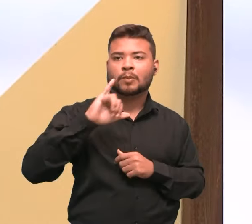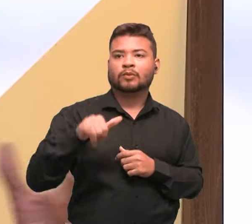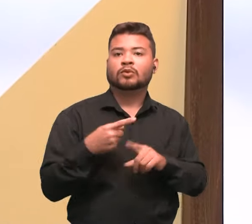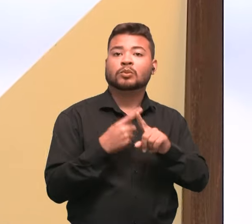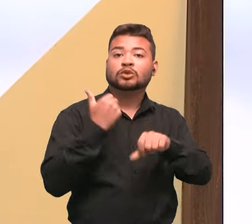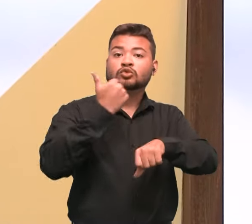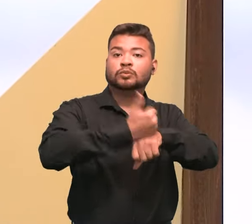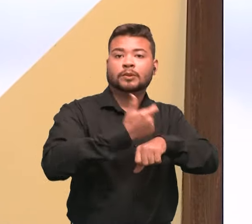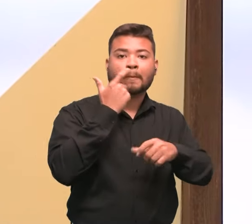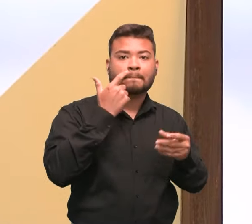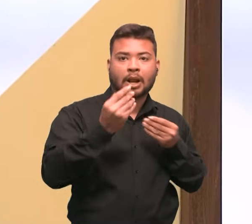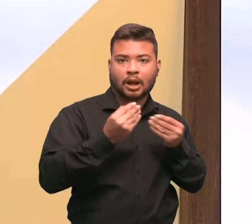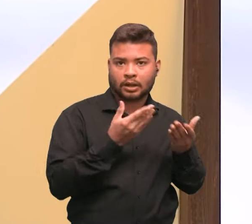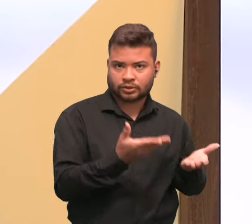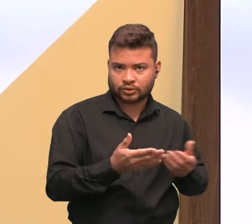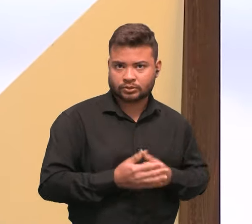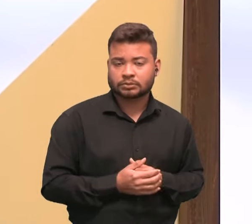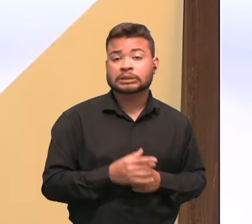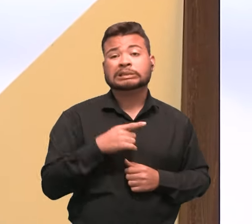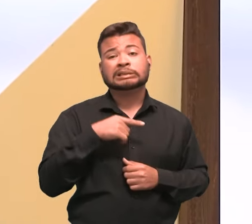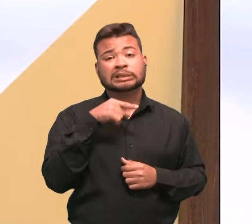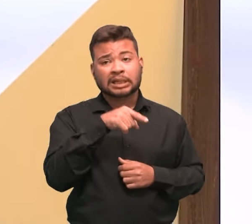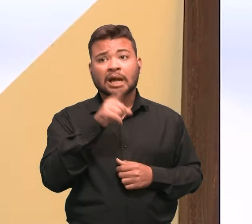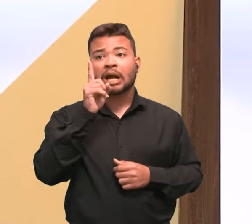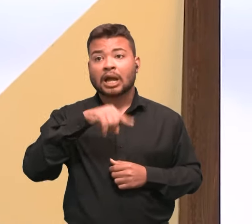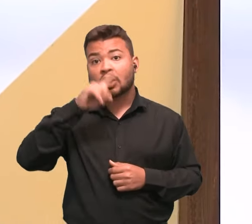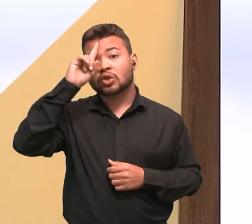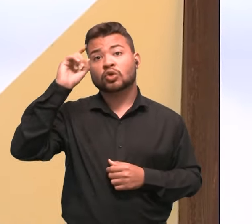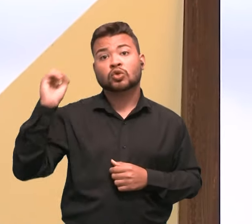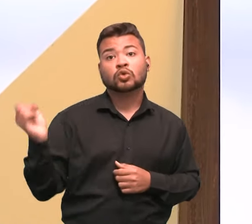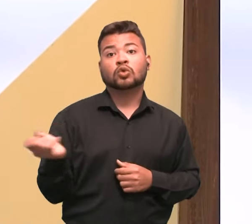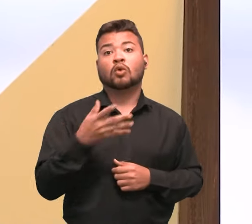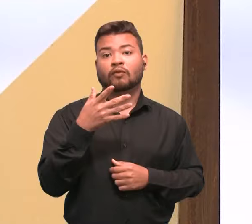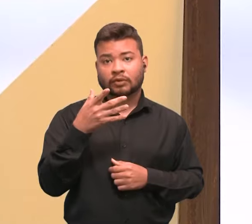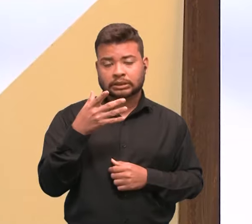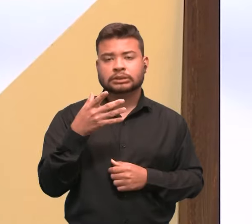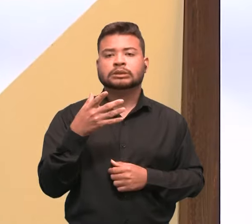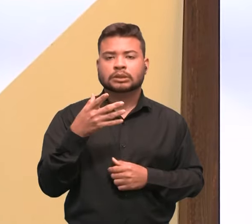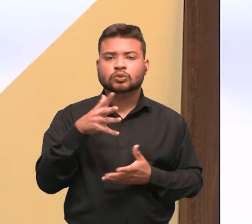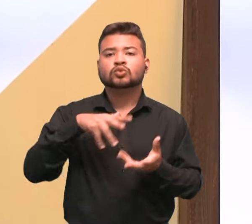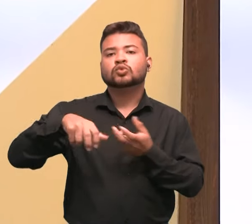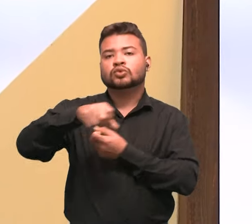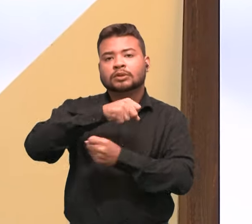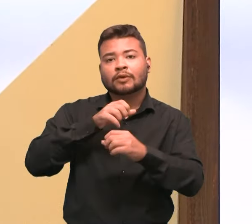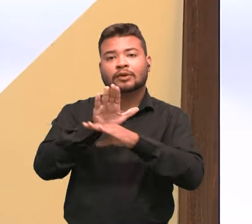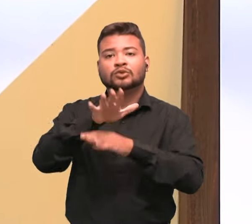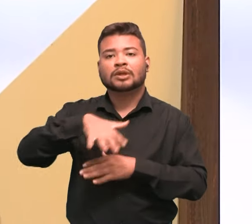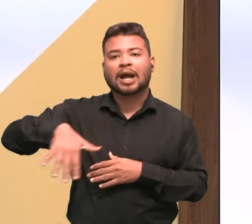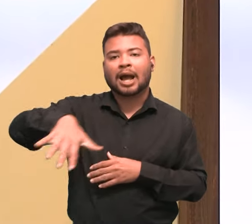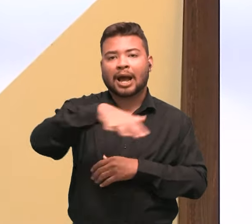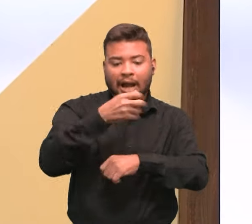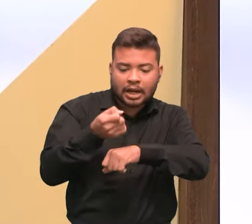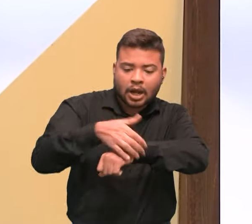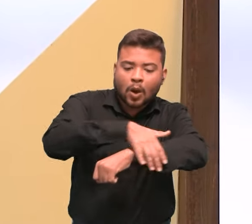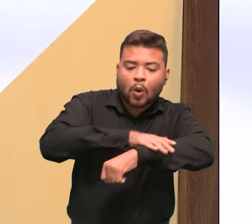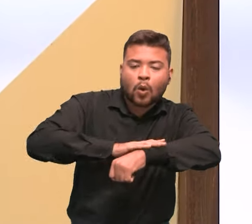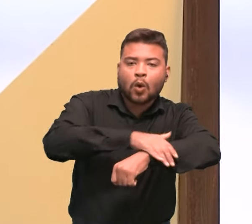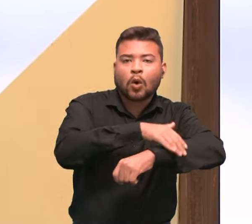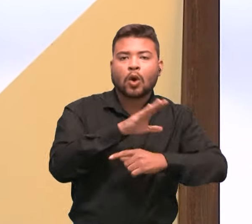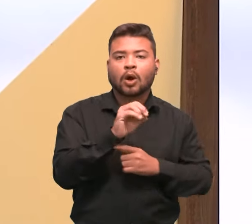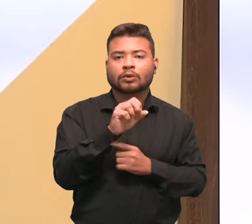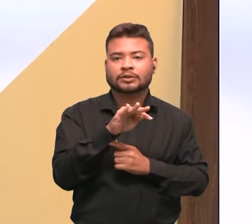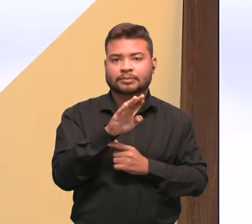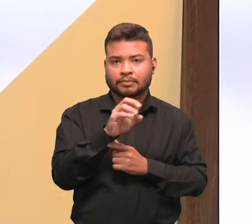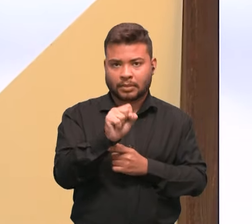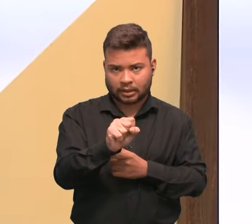Então, a gente reduz o impacto ambiental de um produto e gera uma inovação sustentável para a indústria cosmética. Então, a gente trabalha com bioativos para